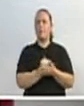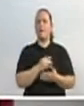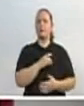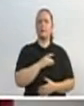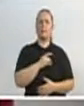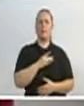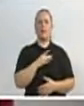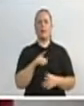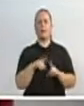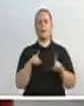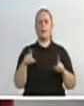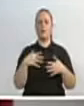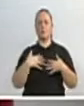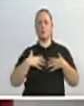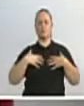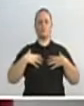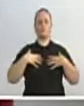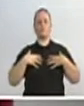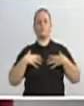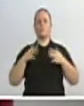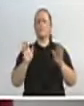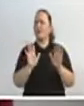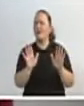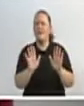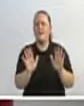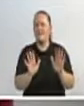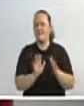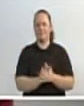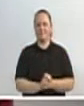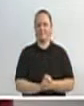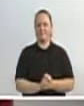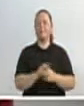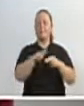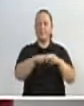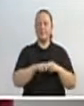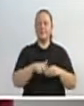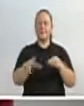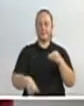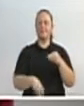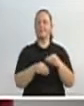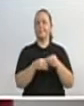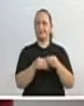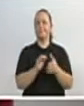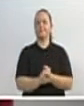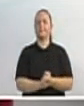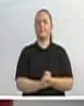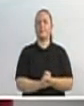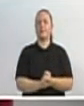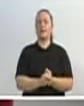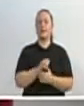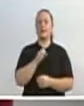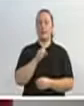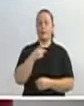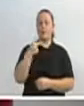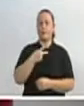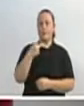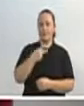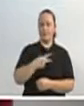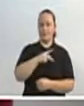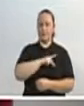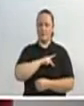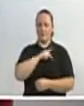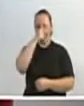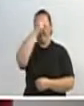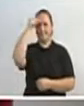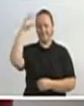o peito estufado do vice-prefeito. Que, aliás, quero fazer considerações aqui. O vice-prefeito faz entrevista coletiva. E não é